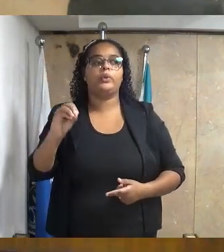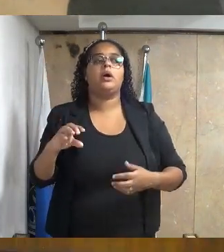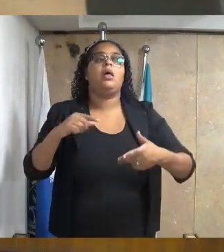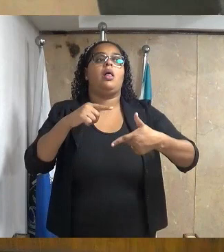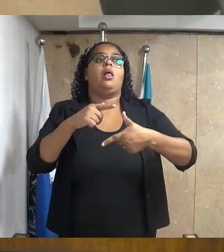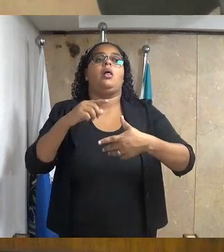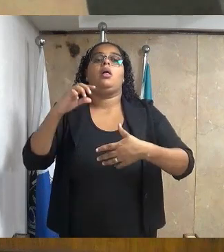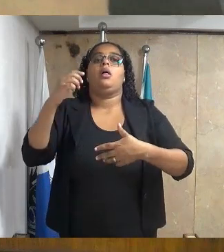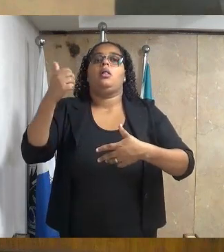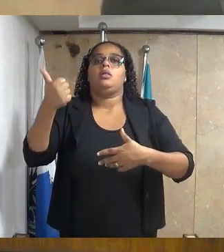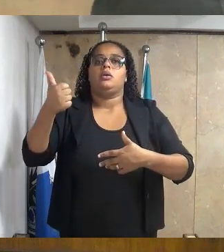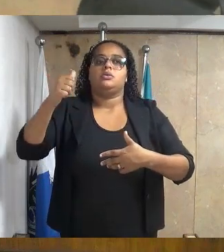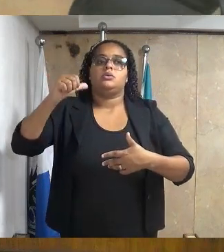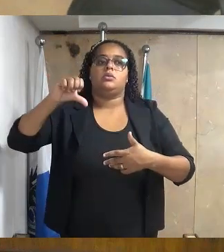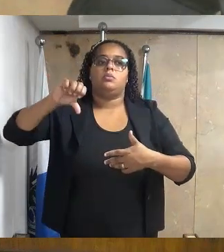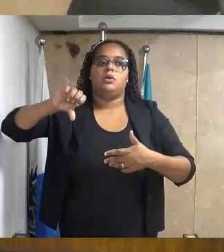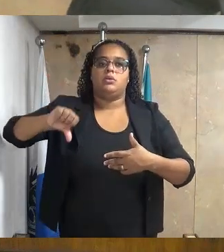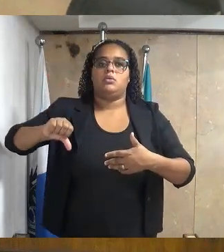Legislatura.